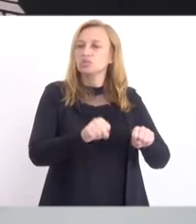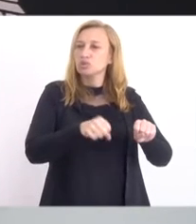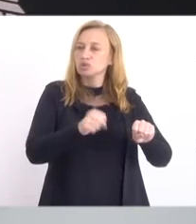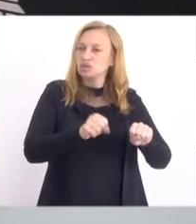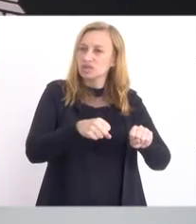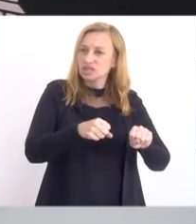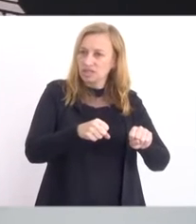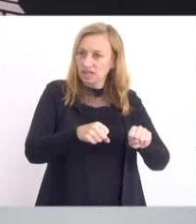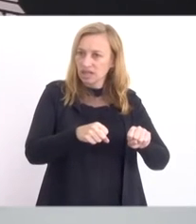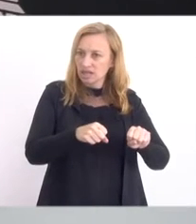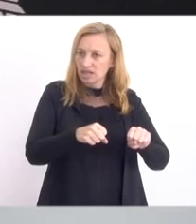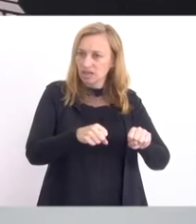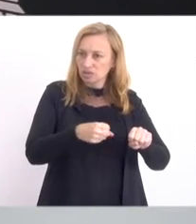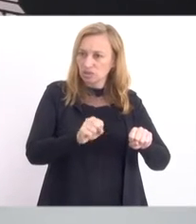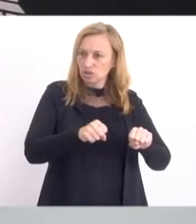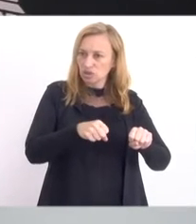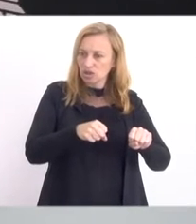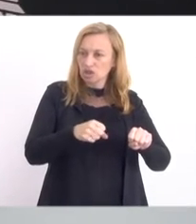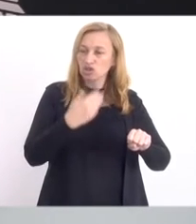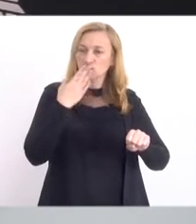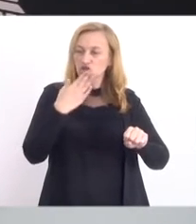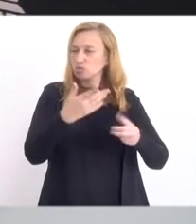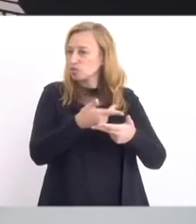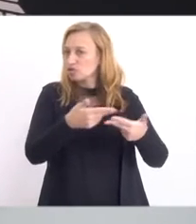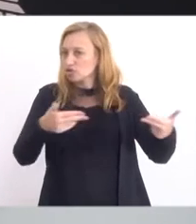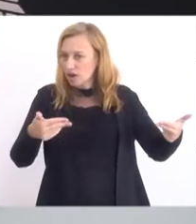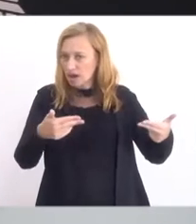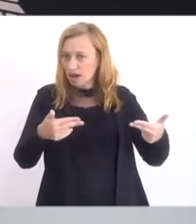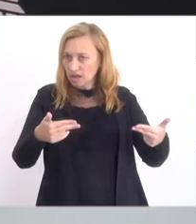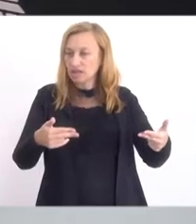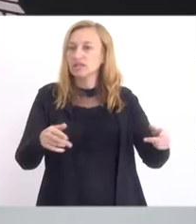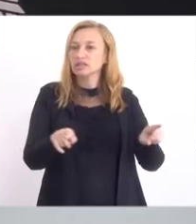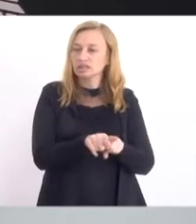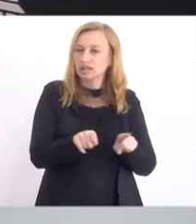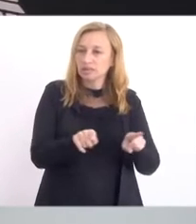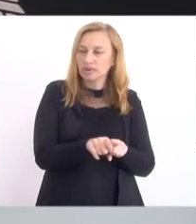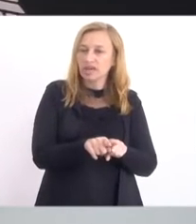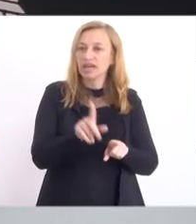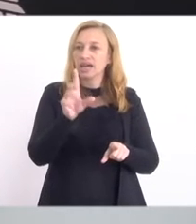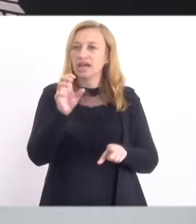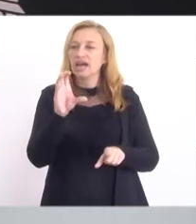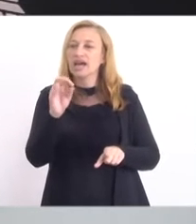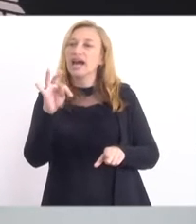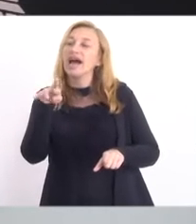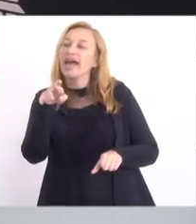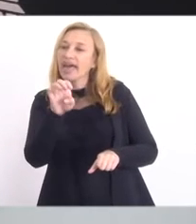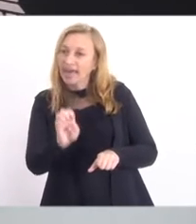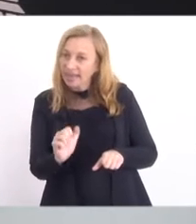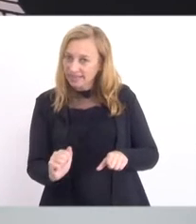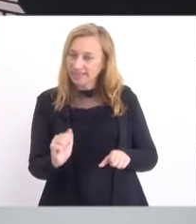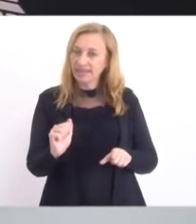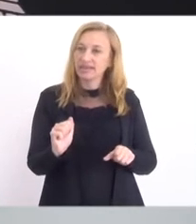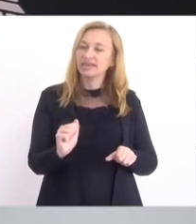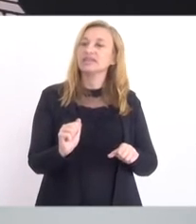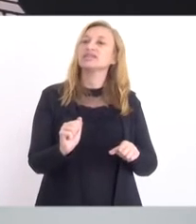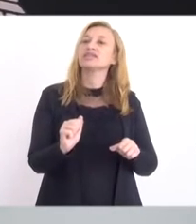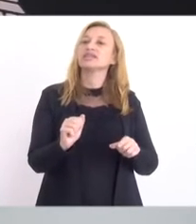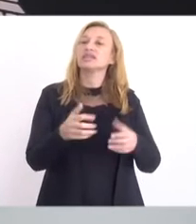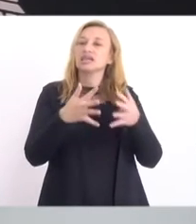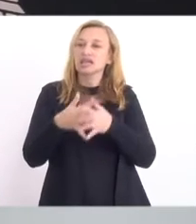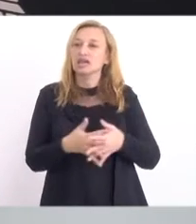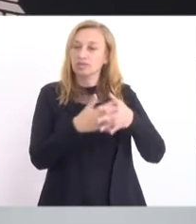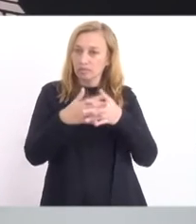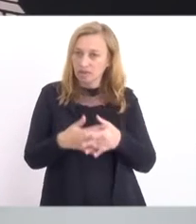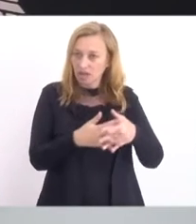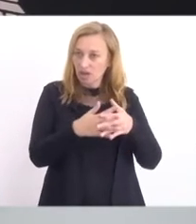motonetas e ciclomotores, em carreta, revoca e a vedação da retirada em carrocerias de caminhão. Já o